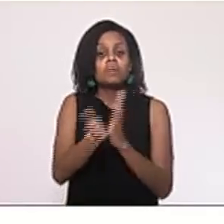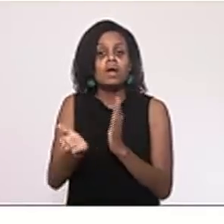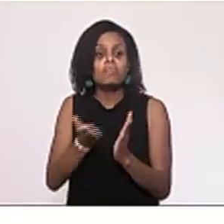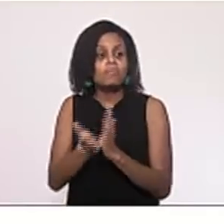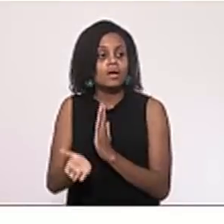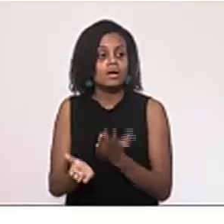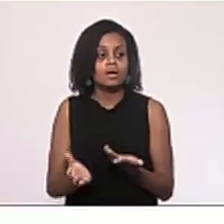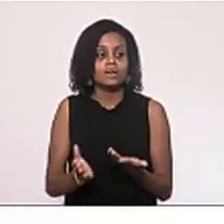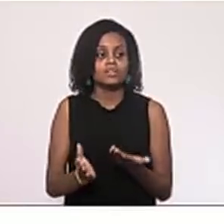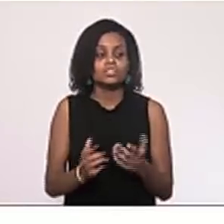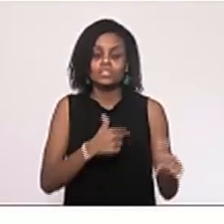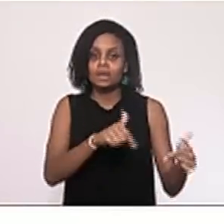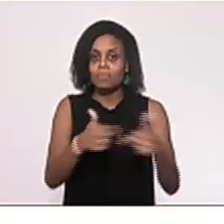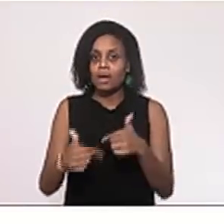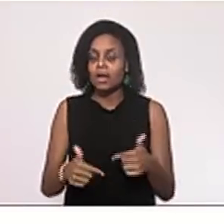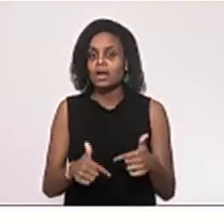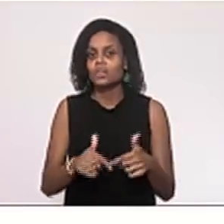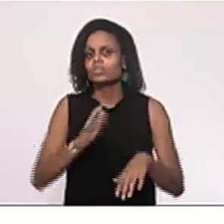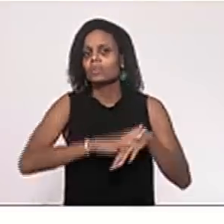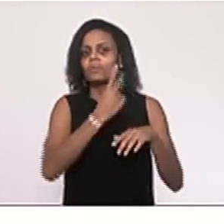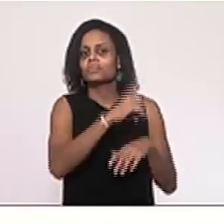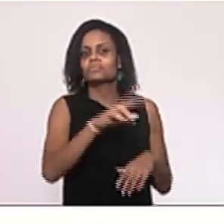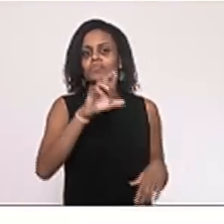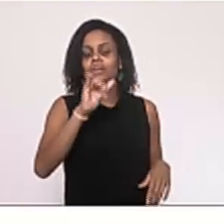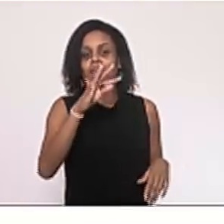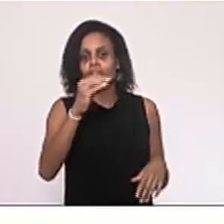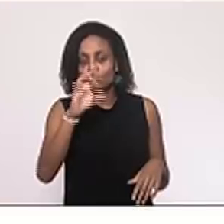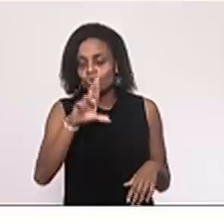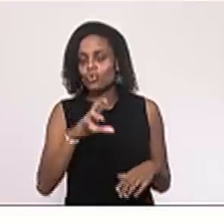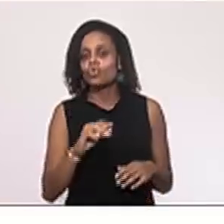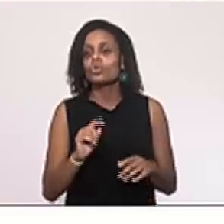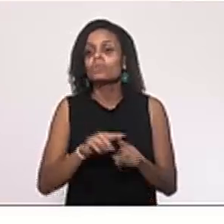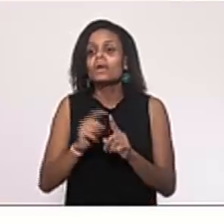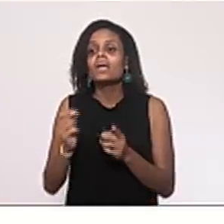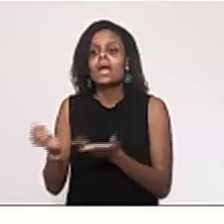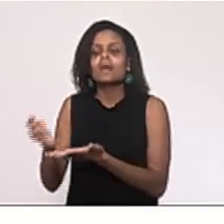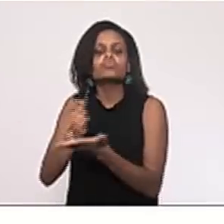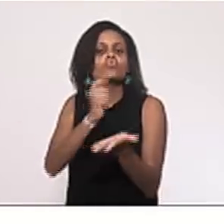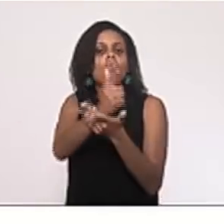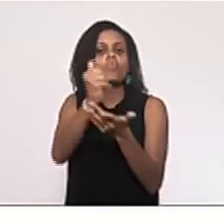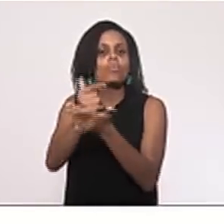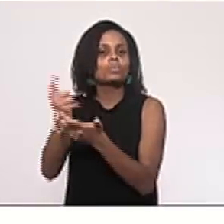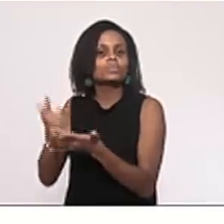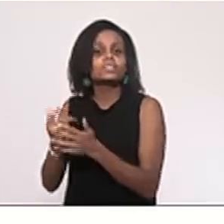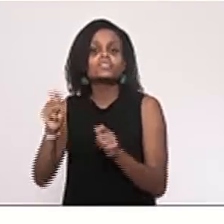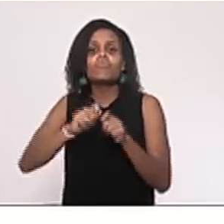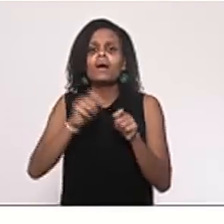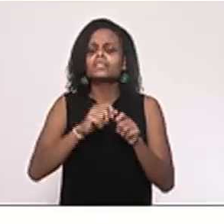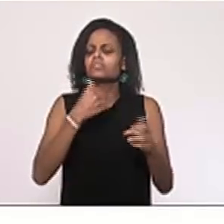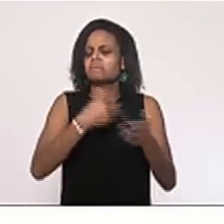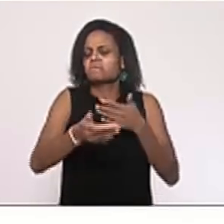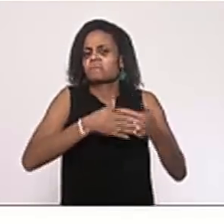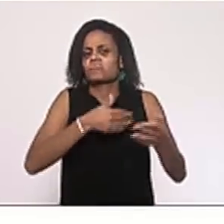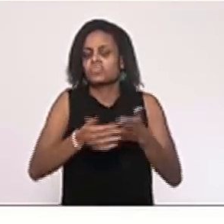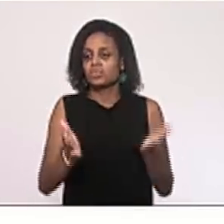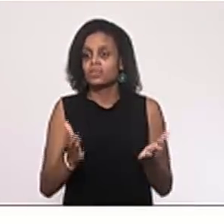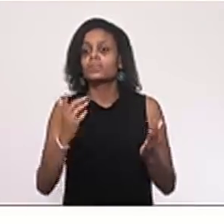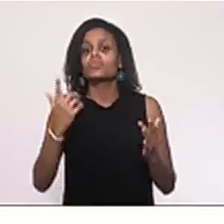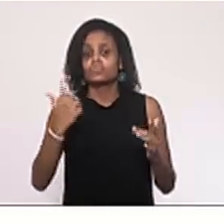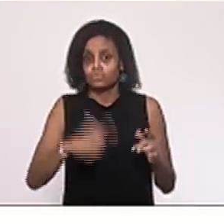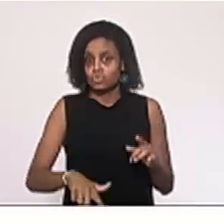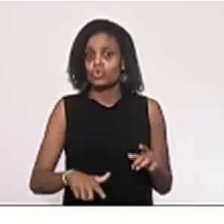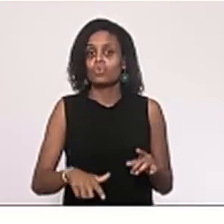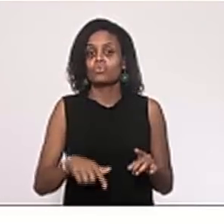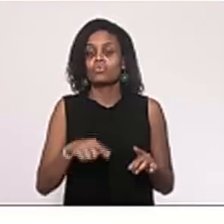prazer do reitor e dos amigos do rei, onde as compras, eles fazem como bem entendem. Então, mais uma vez dizendo, na próxima semana o